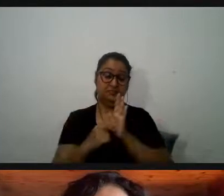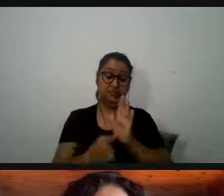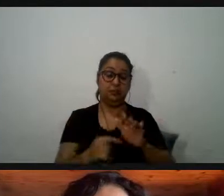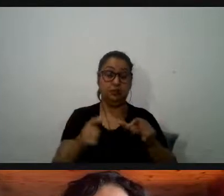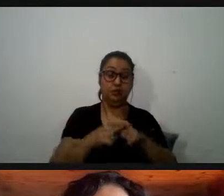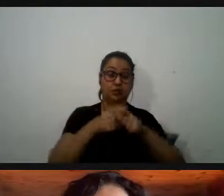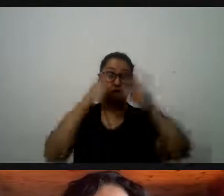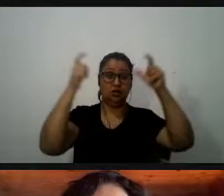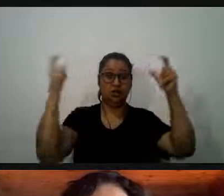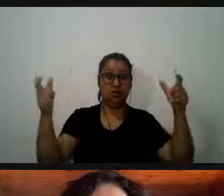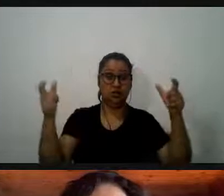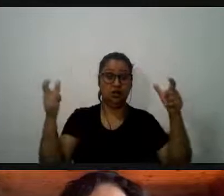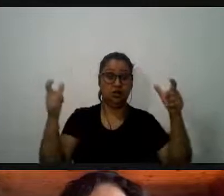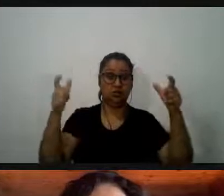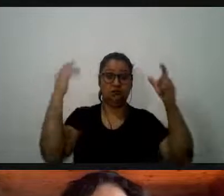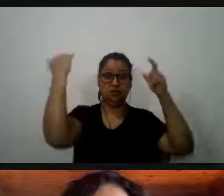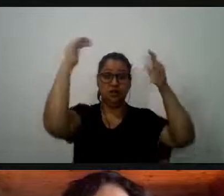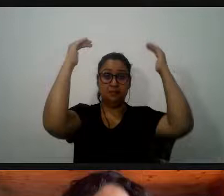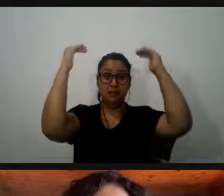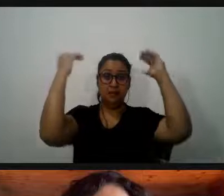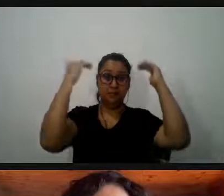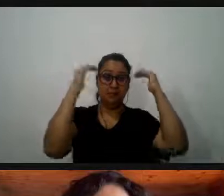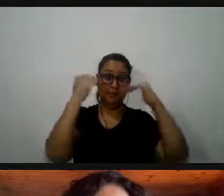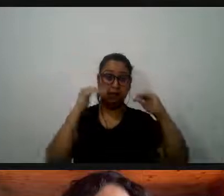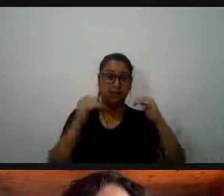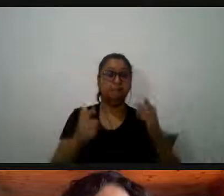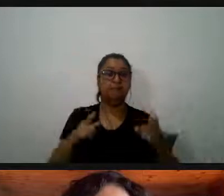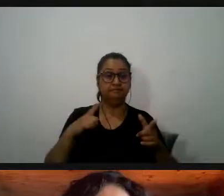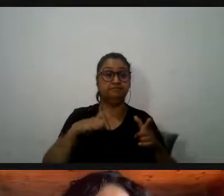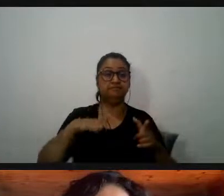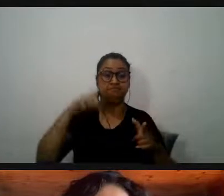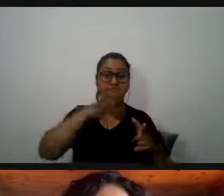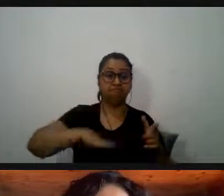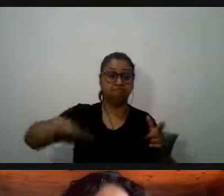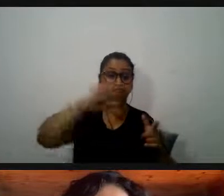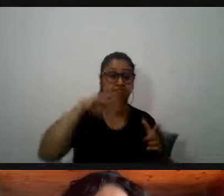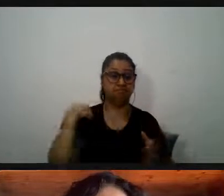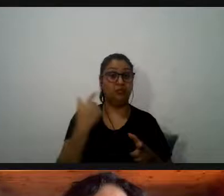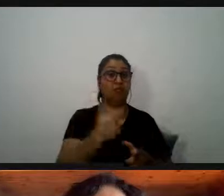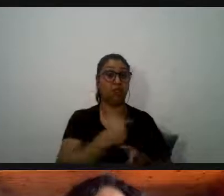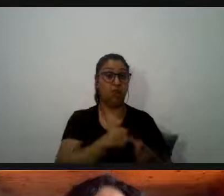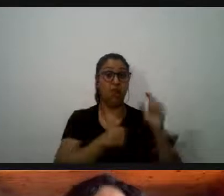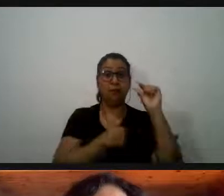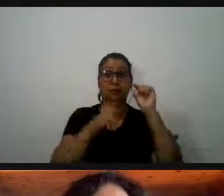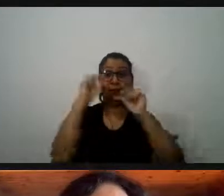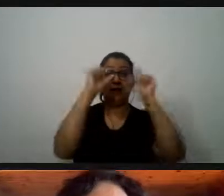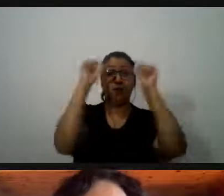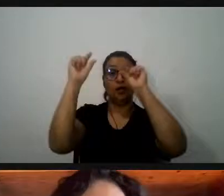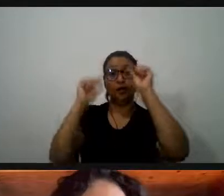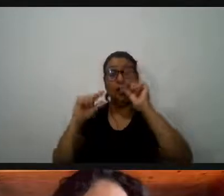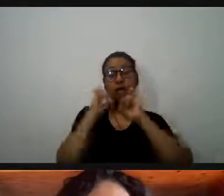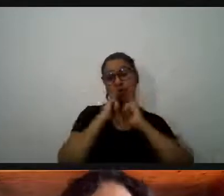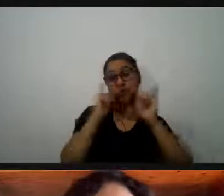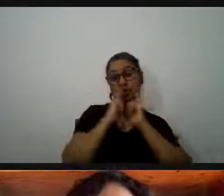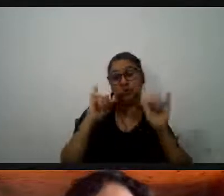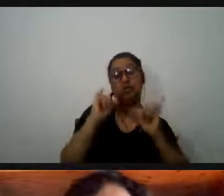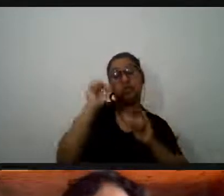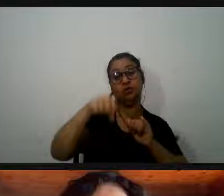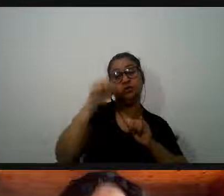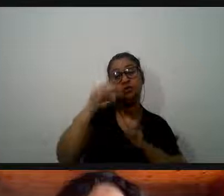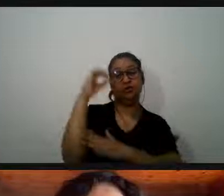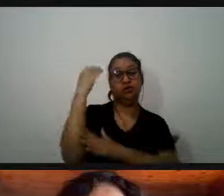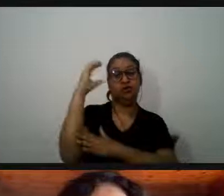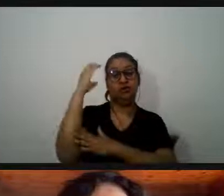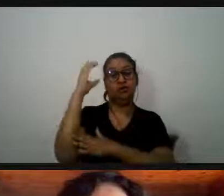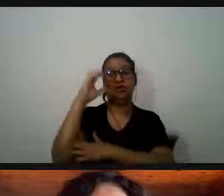há patamares há níveis de alguma forma todos nós divulgamos um bocadinho mesmo dentro da atividade científica quando